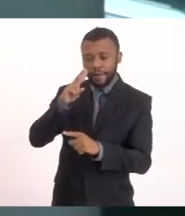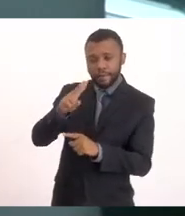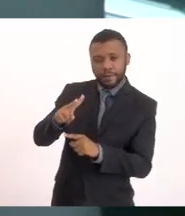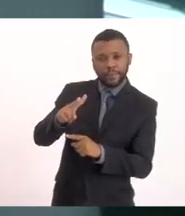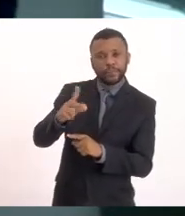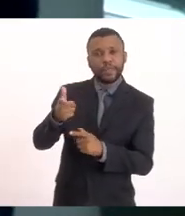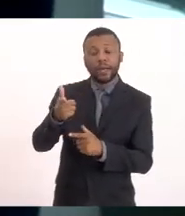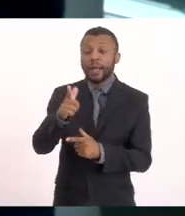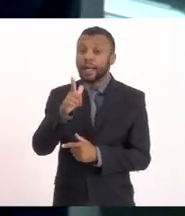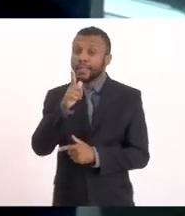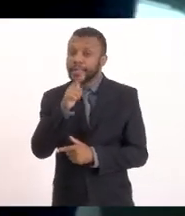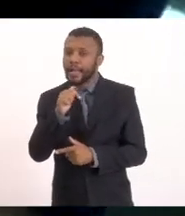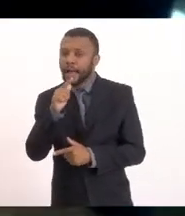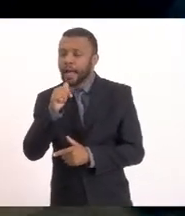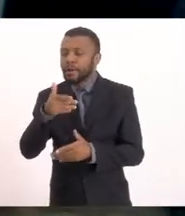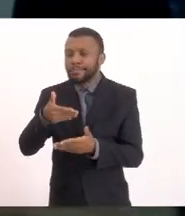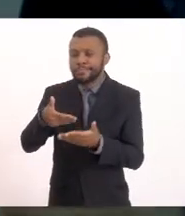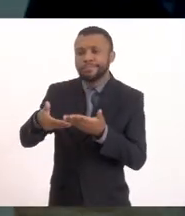Com as lagoas